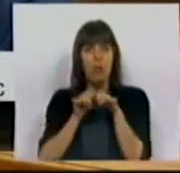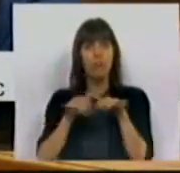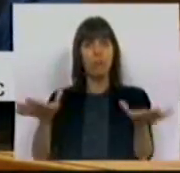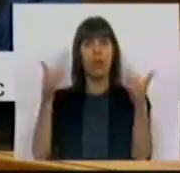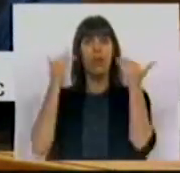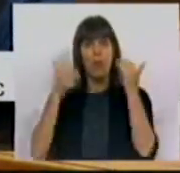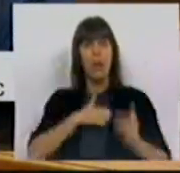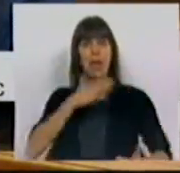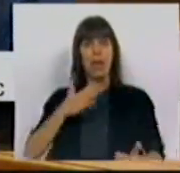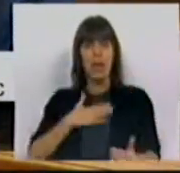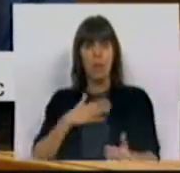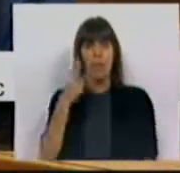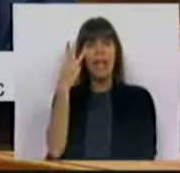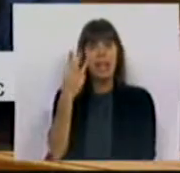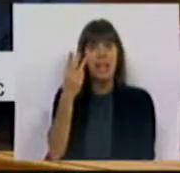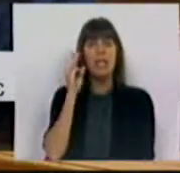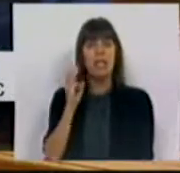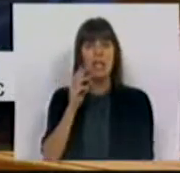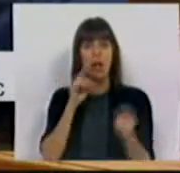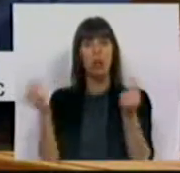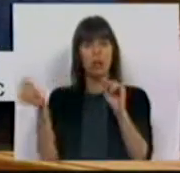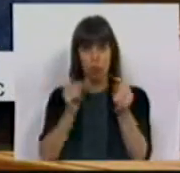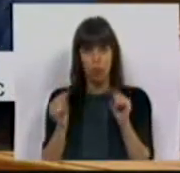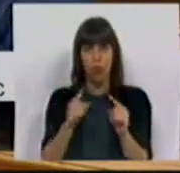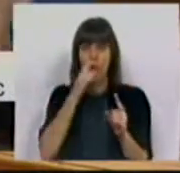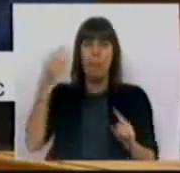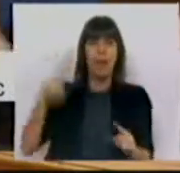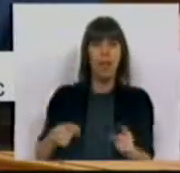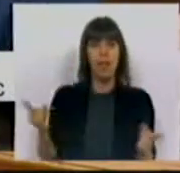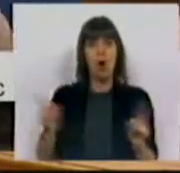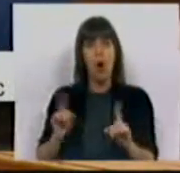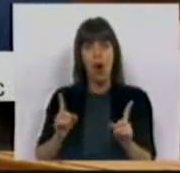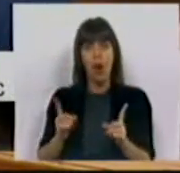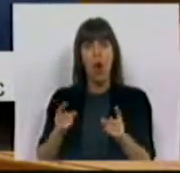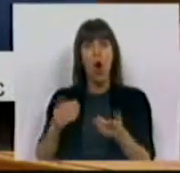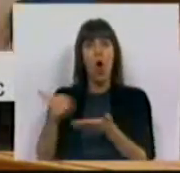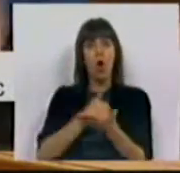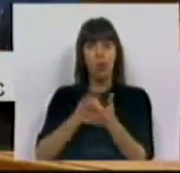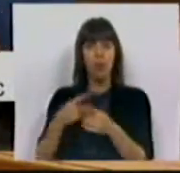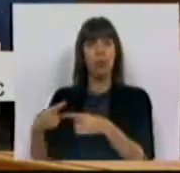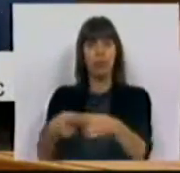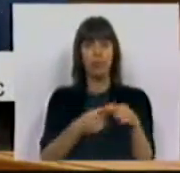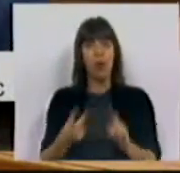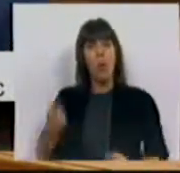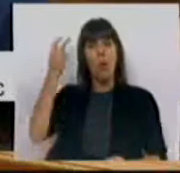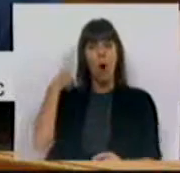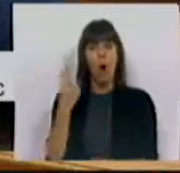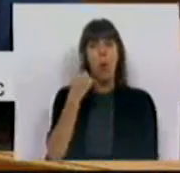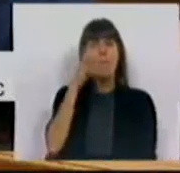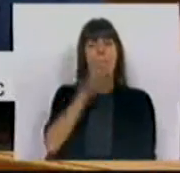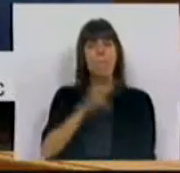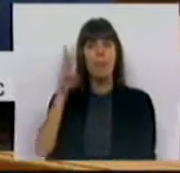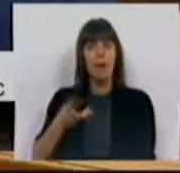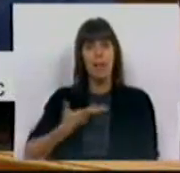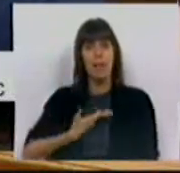empresa que há três anos discutia se devia ou não distribuir dividendos e que o ano passado tem um milhão